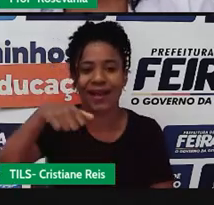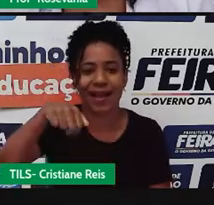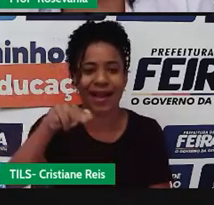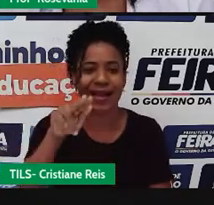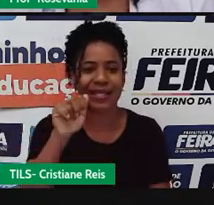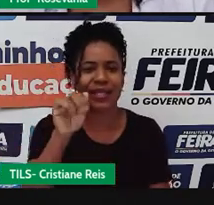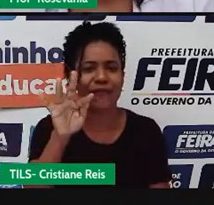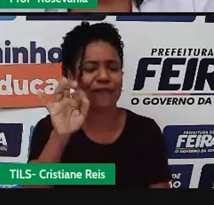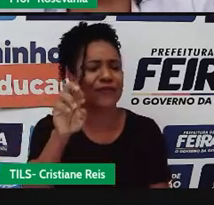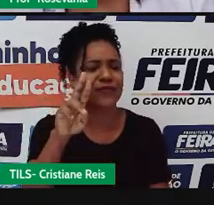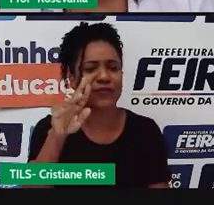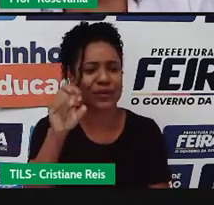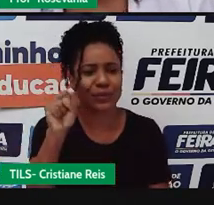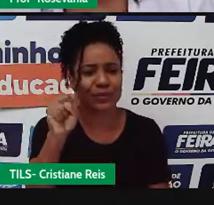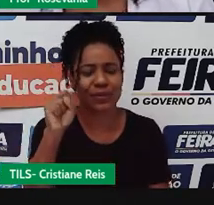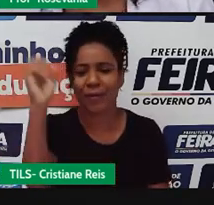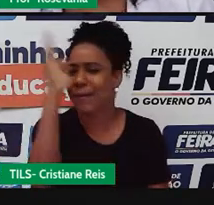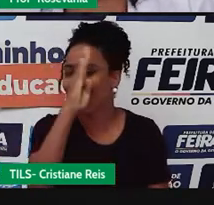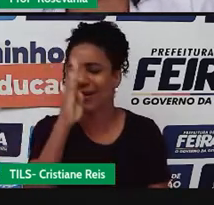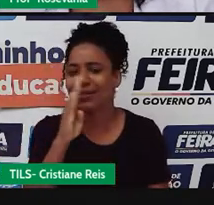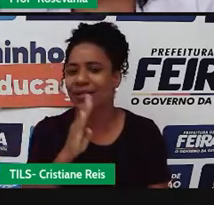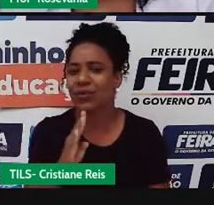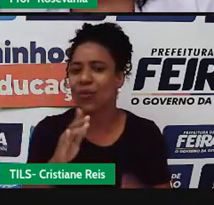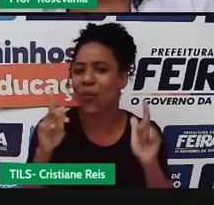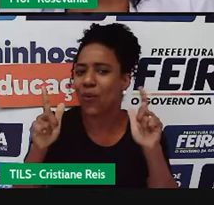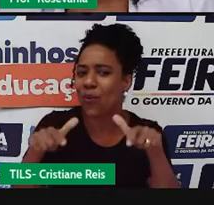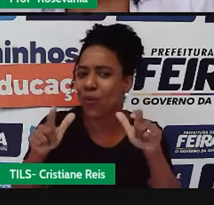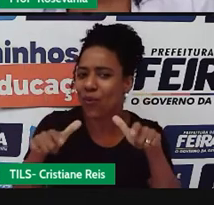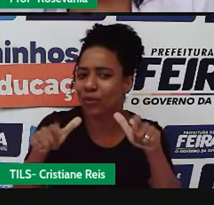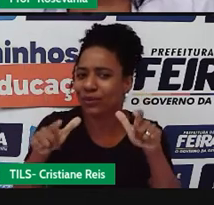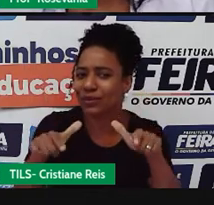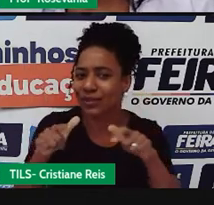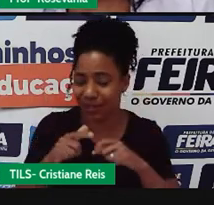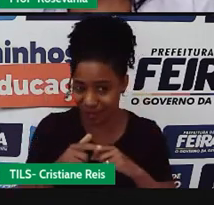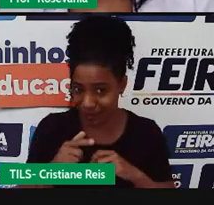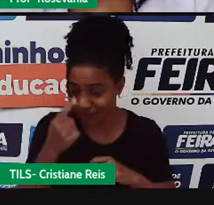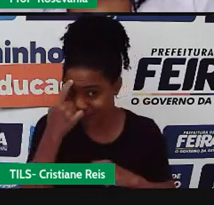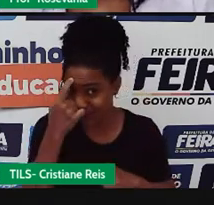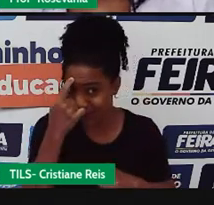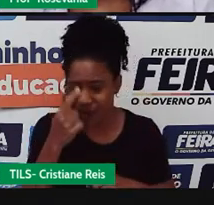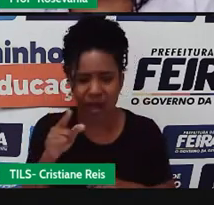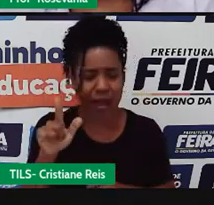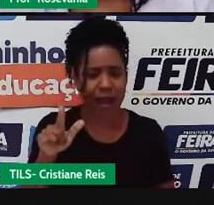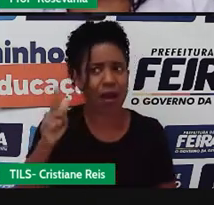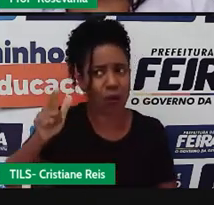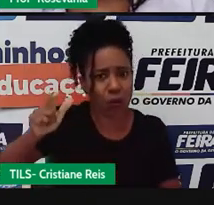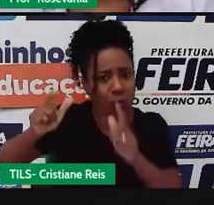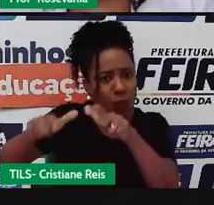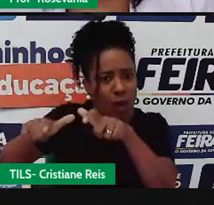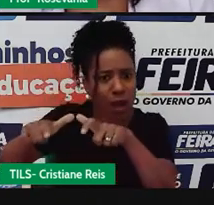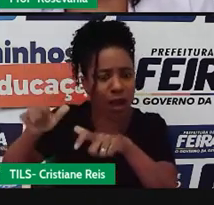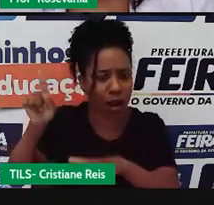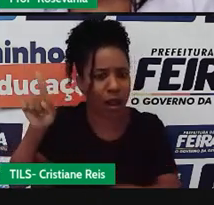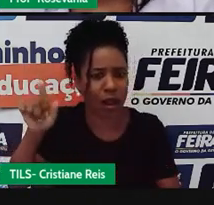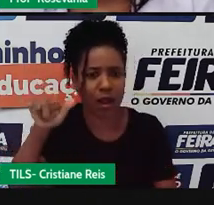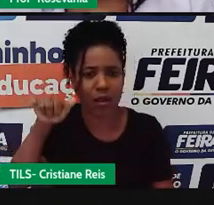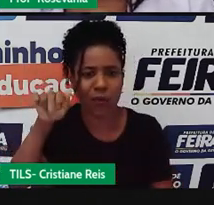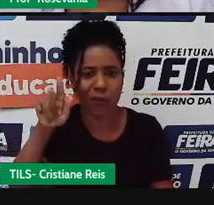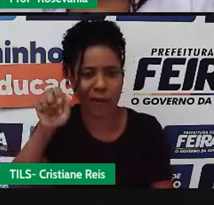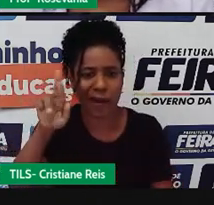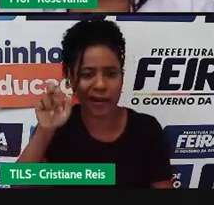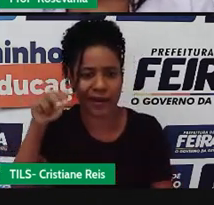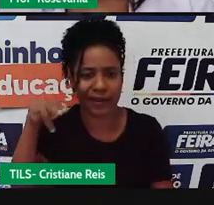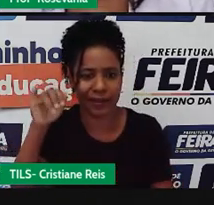o maior aquífero que tinha no território brasileiro era o aquífero de Guarani, mas realizando estudos de vazão de